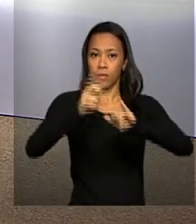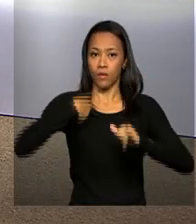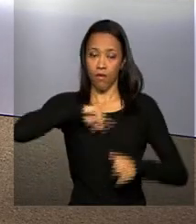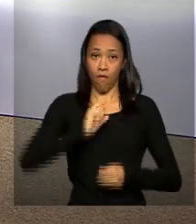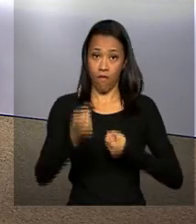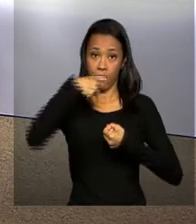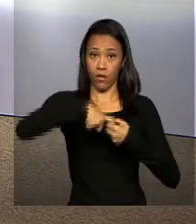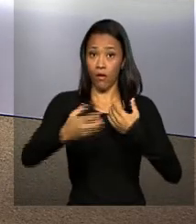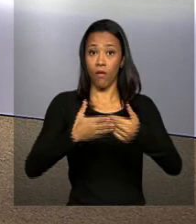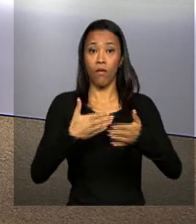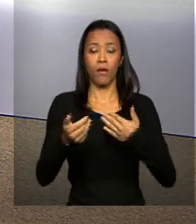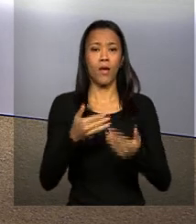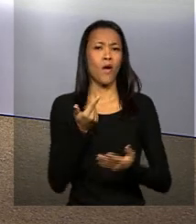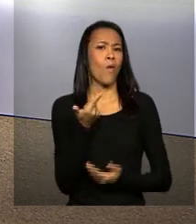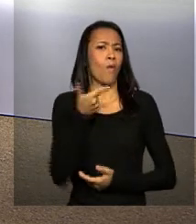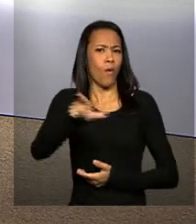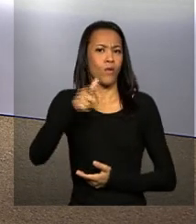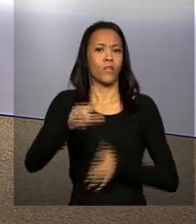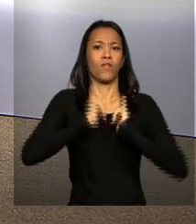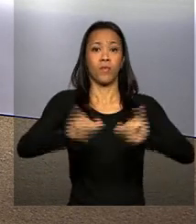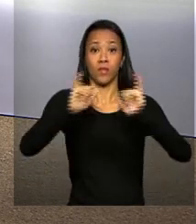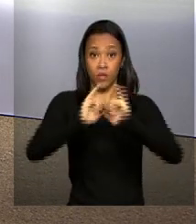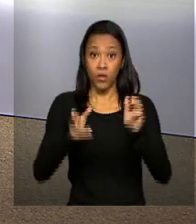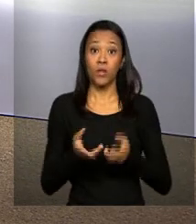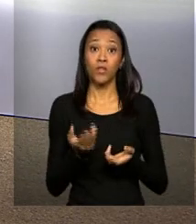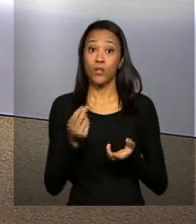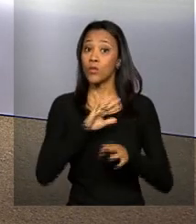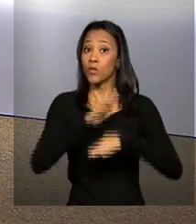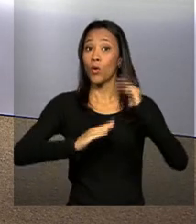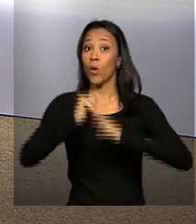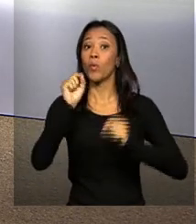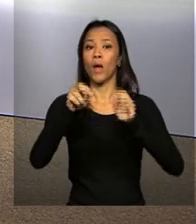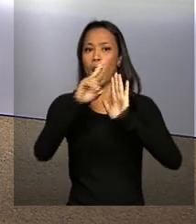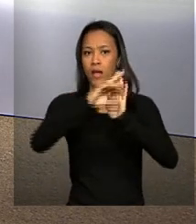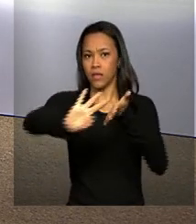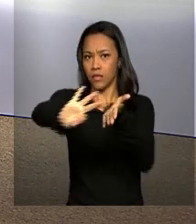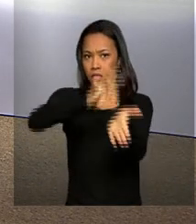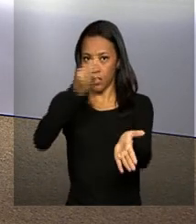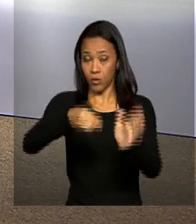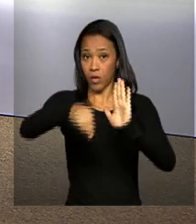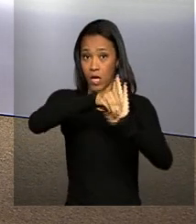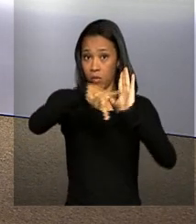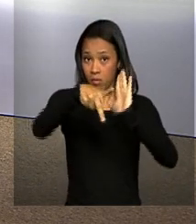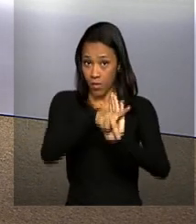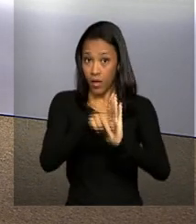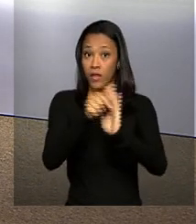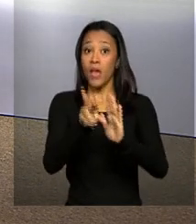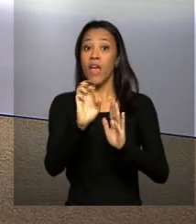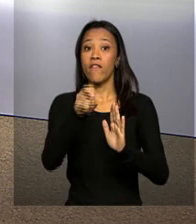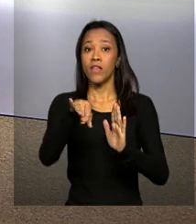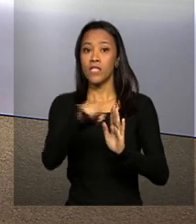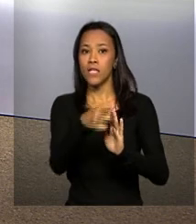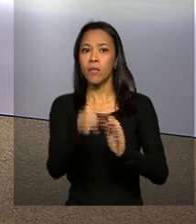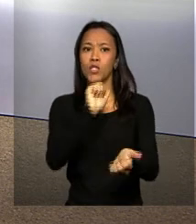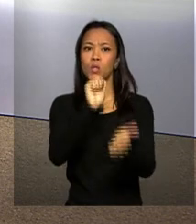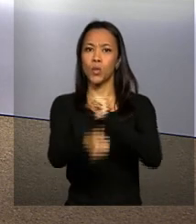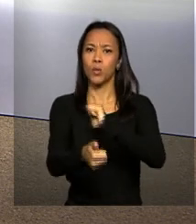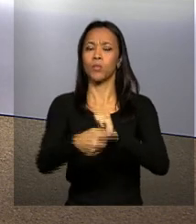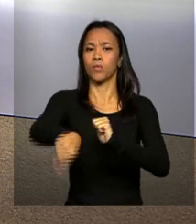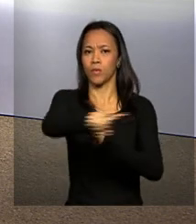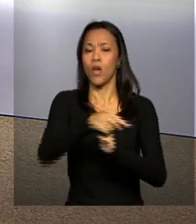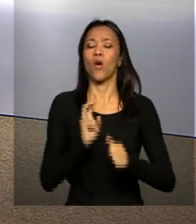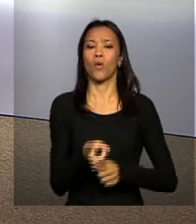podemos voltar a qualquer momento com outras informações sobre a assinatura da medida provisória do refinanciamento de clubes de futebol.